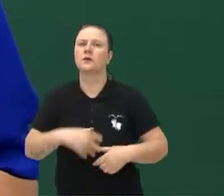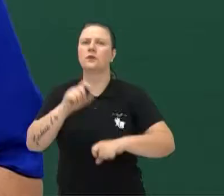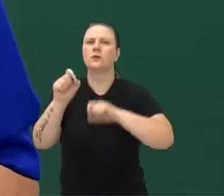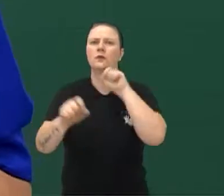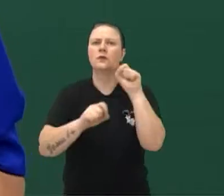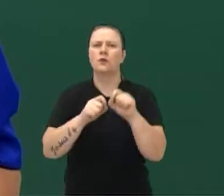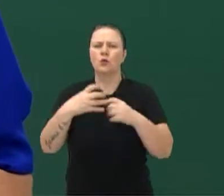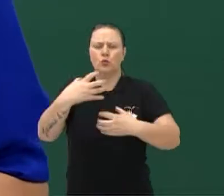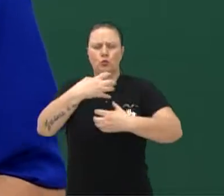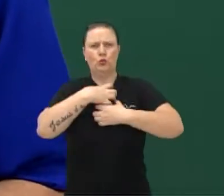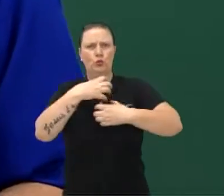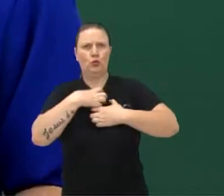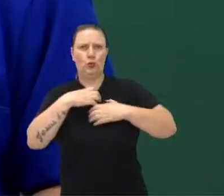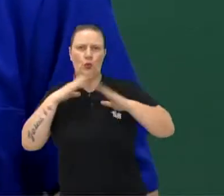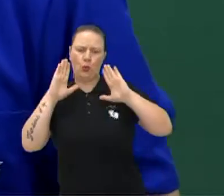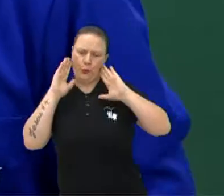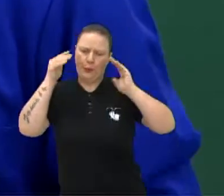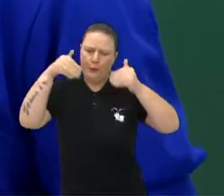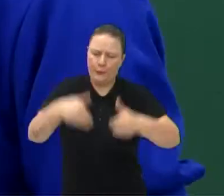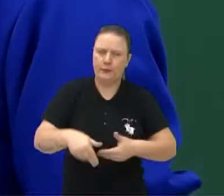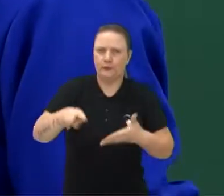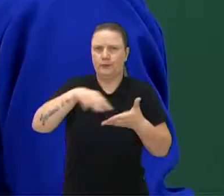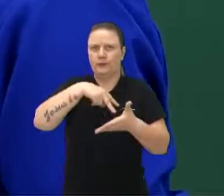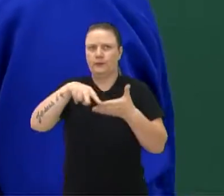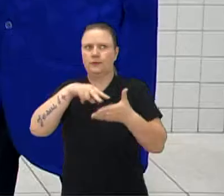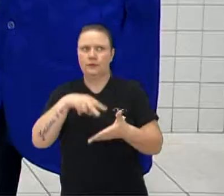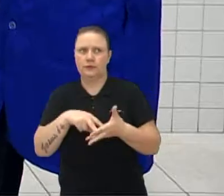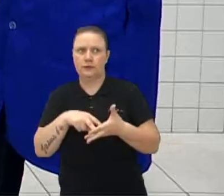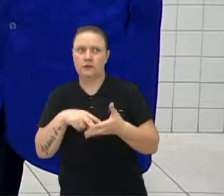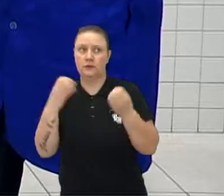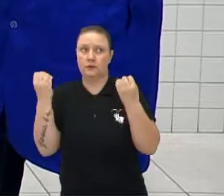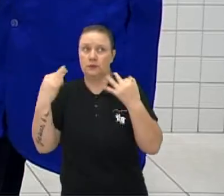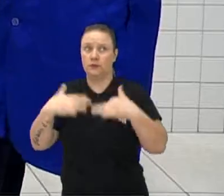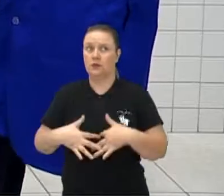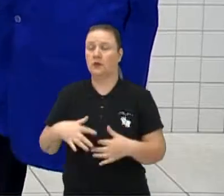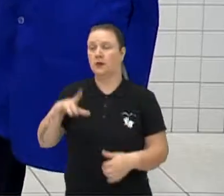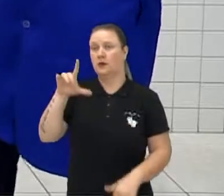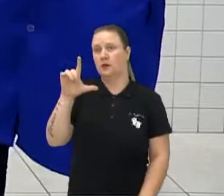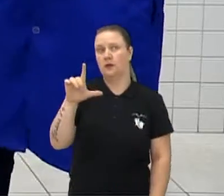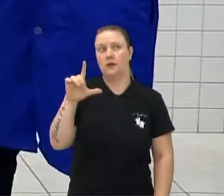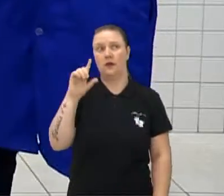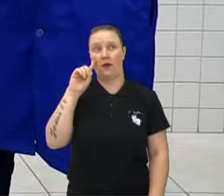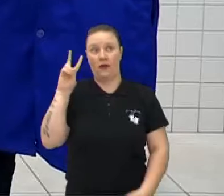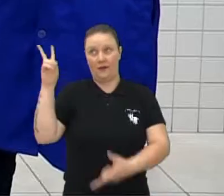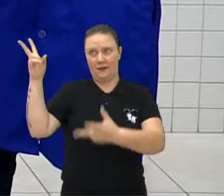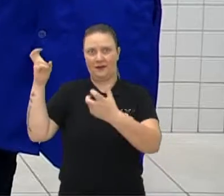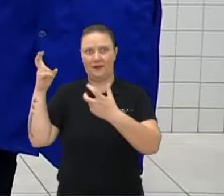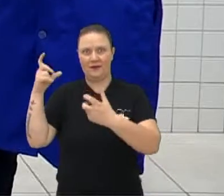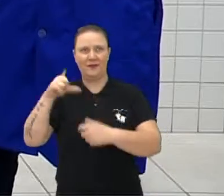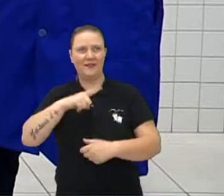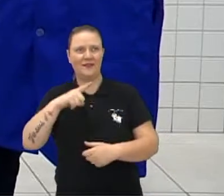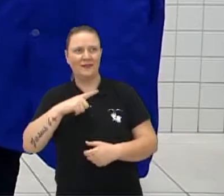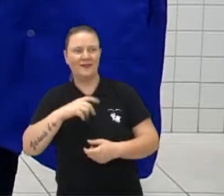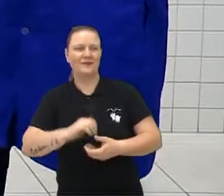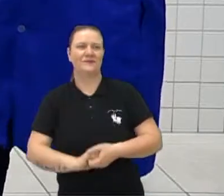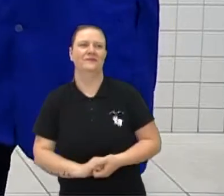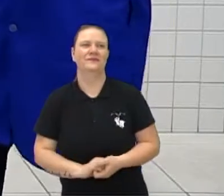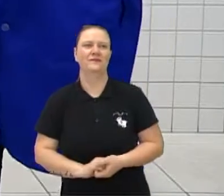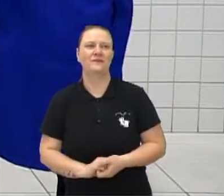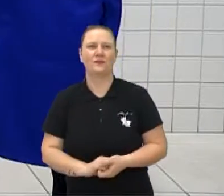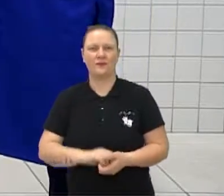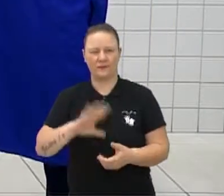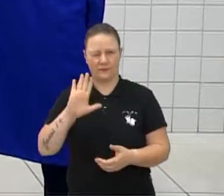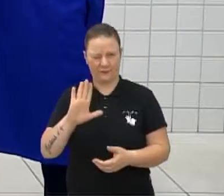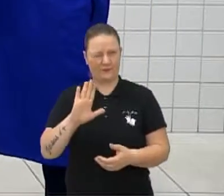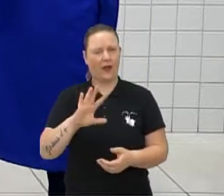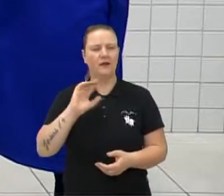estilo específico dessas danças. A gente vai tratar... Opa, ainda tinha mais um pedacinho? Puxa, tudo